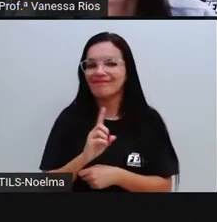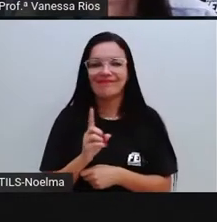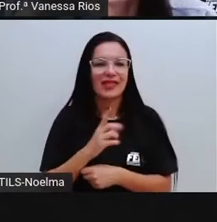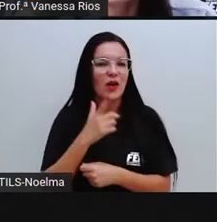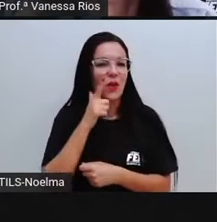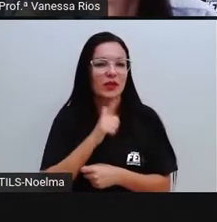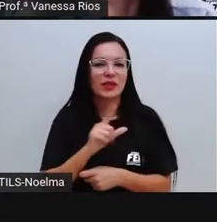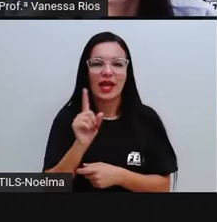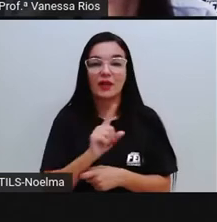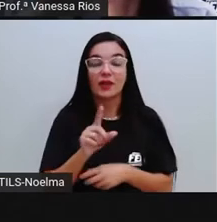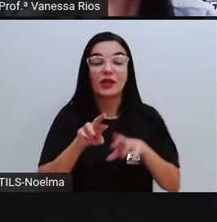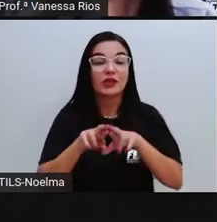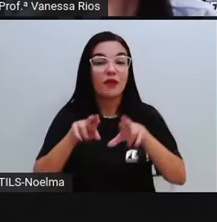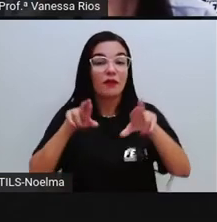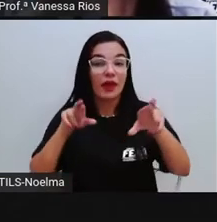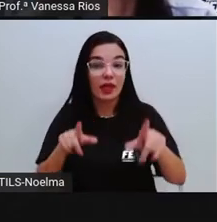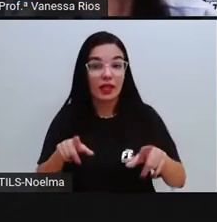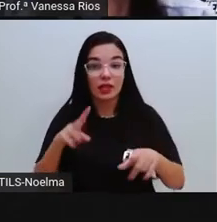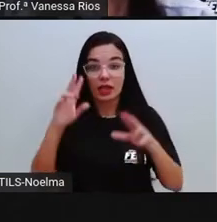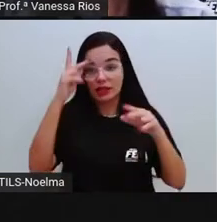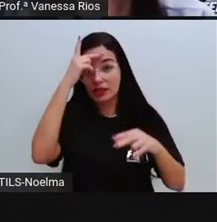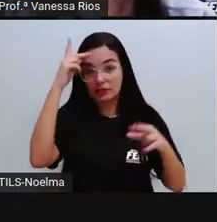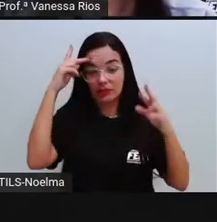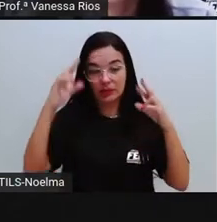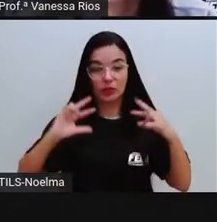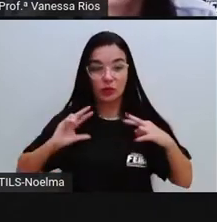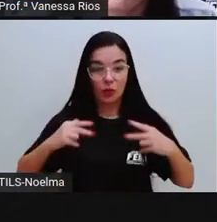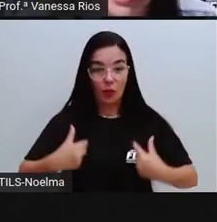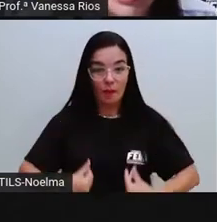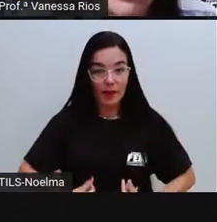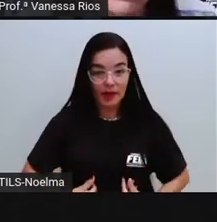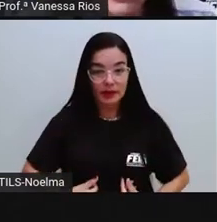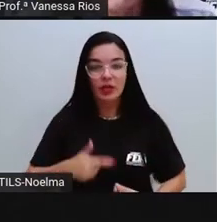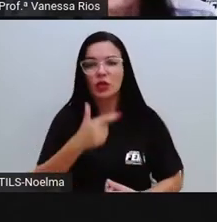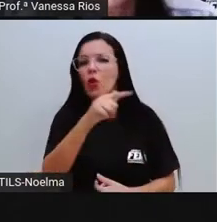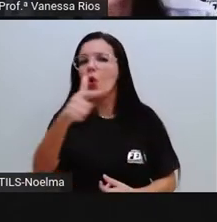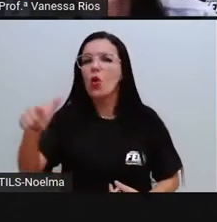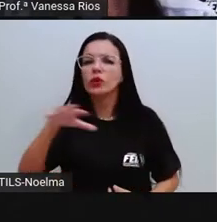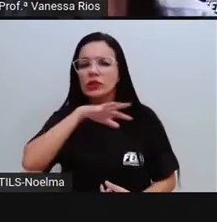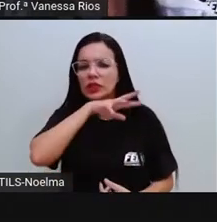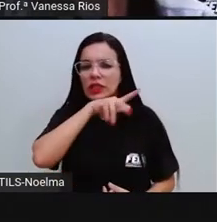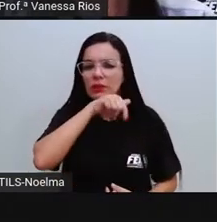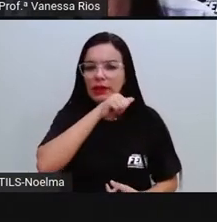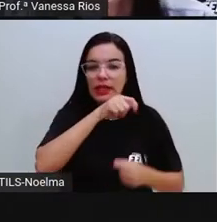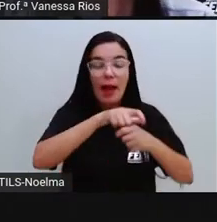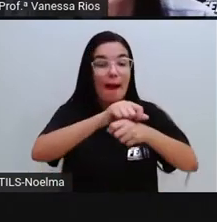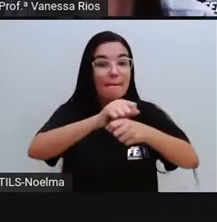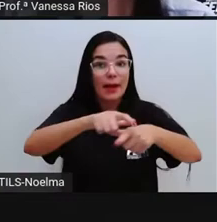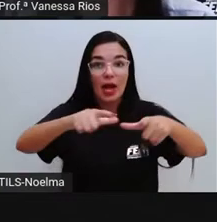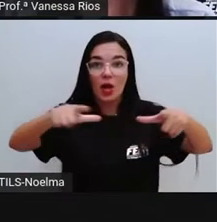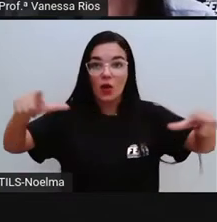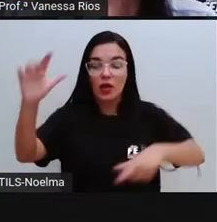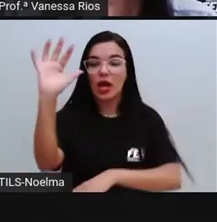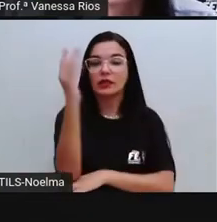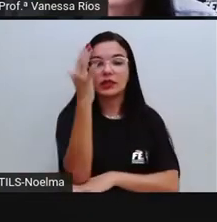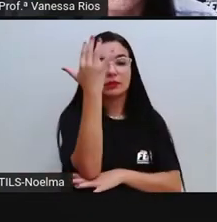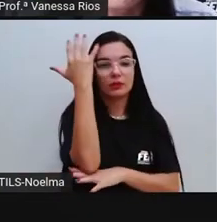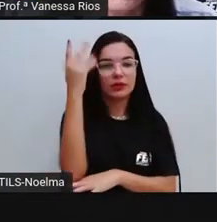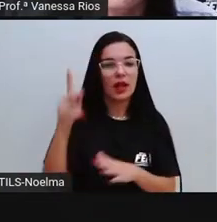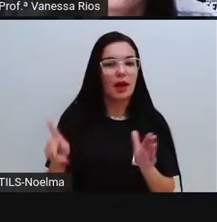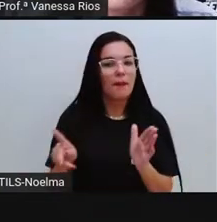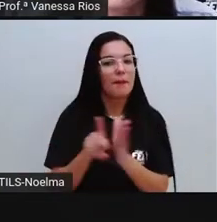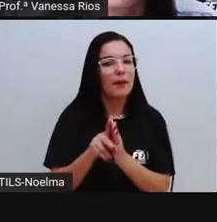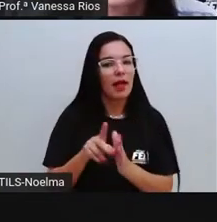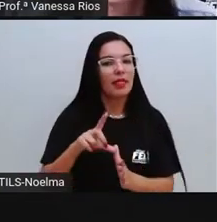consegue. Diferente aí dos seres humanos e demais animais, a maioria das plantas são capazes de produzir seu